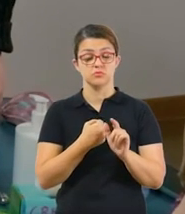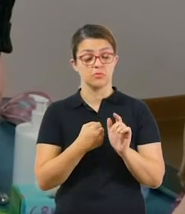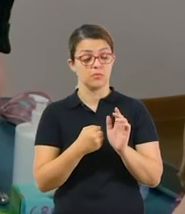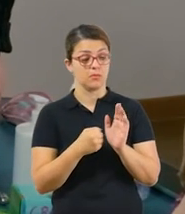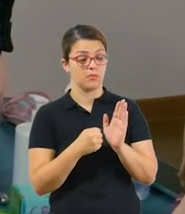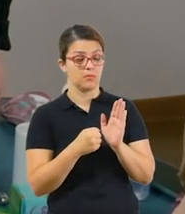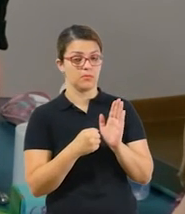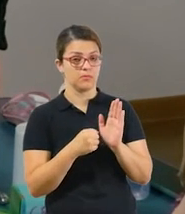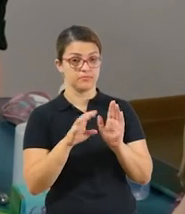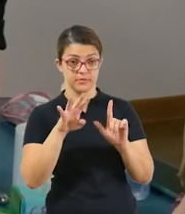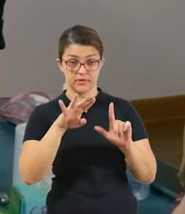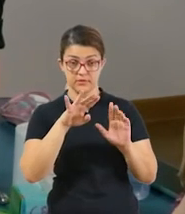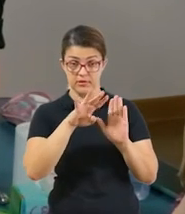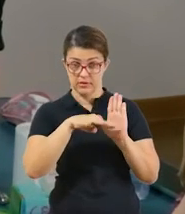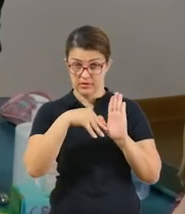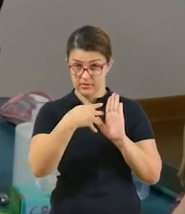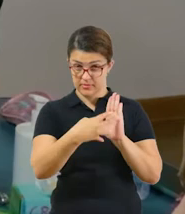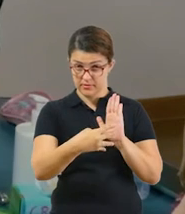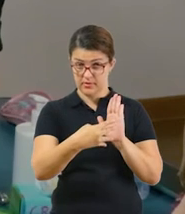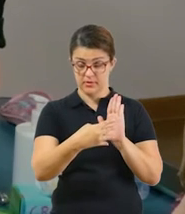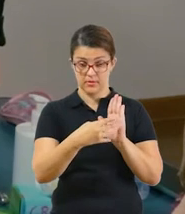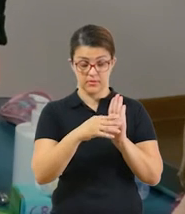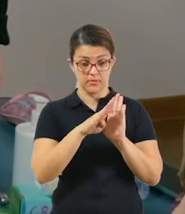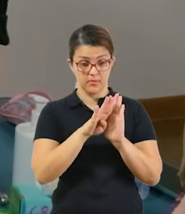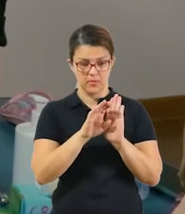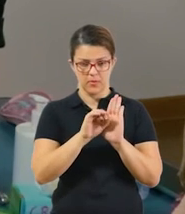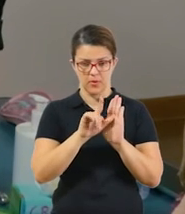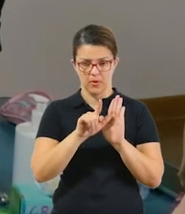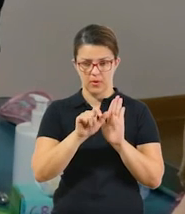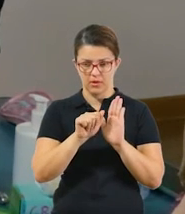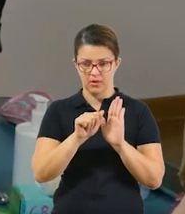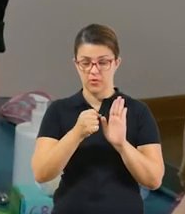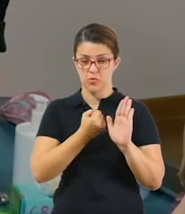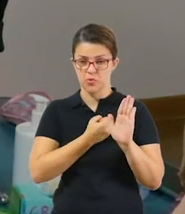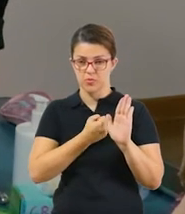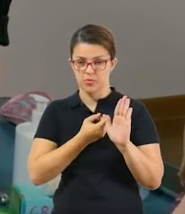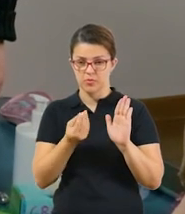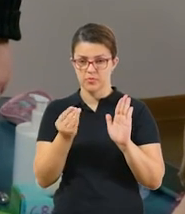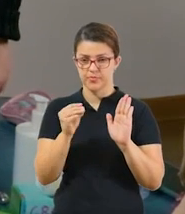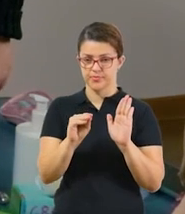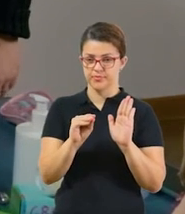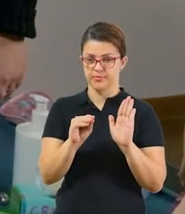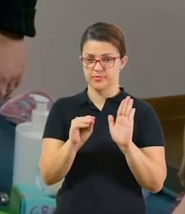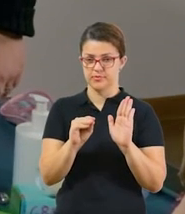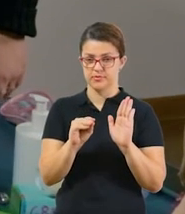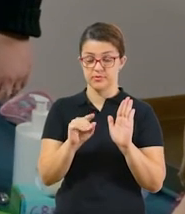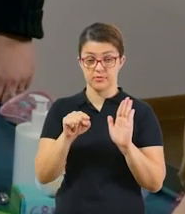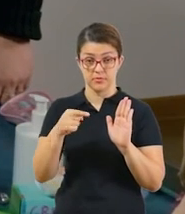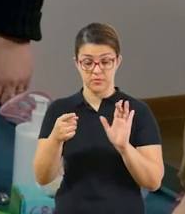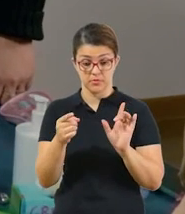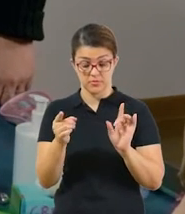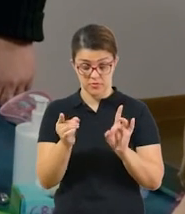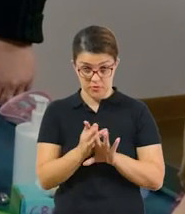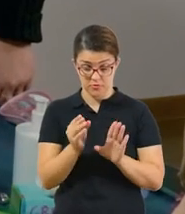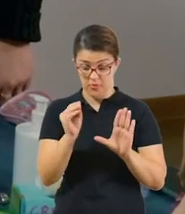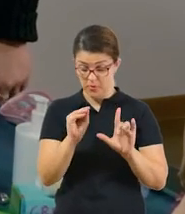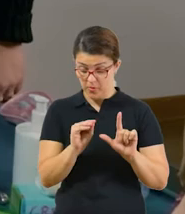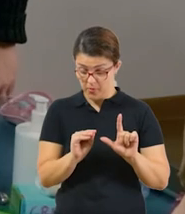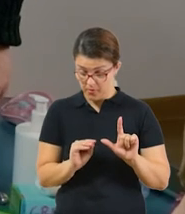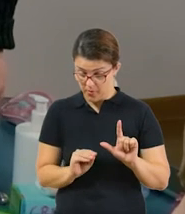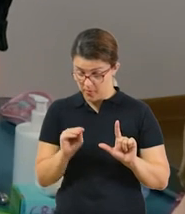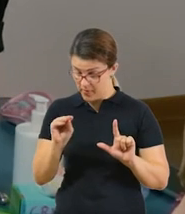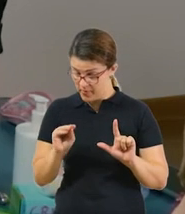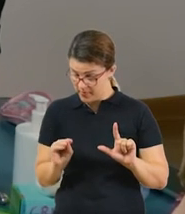número na bola. Bó-la. Aqui o número, tá bom? E assim por diante. Depois que você completar a tabela,